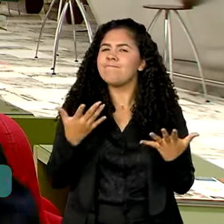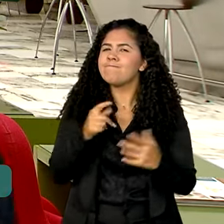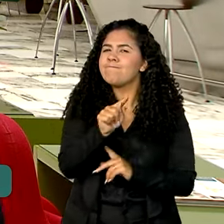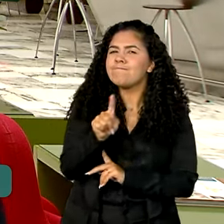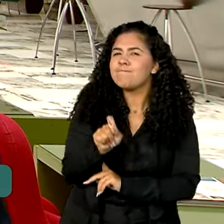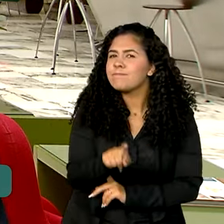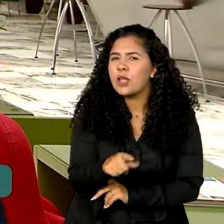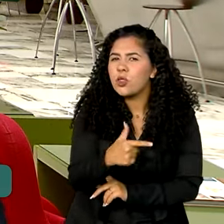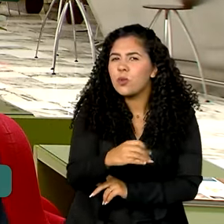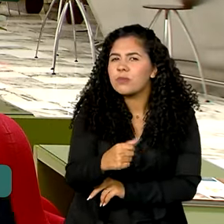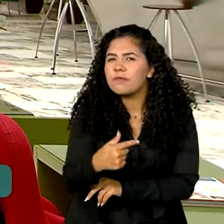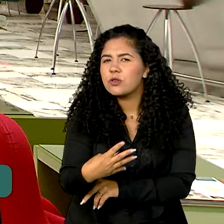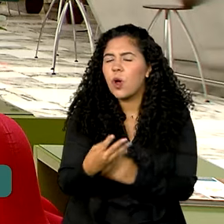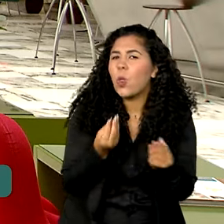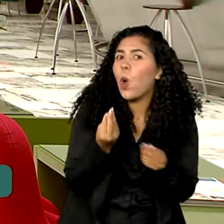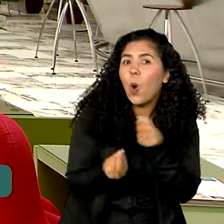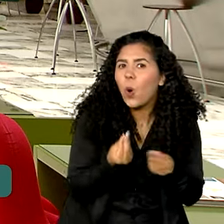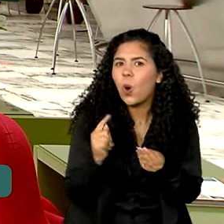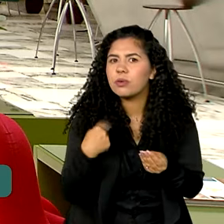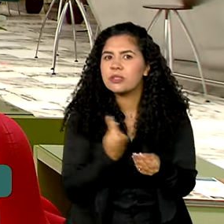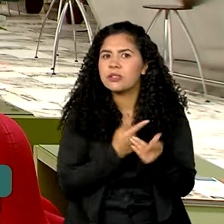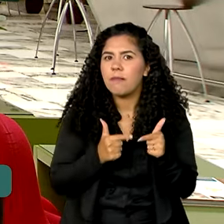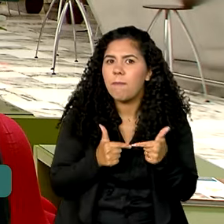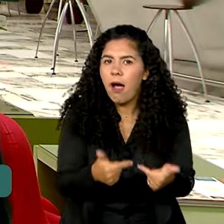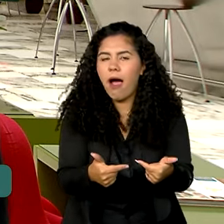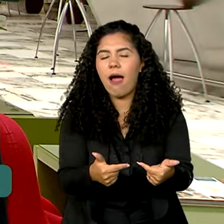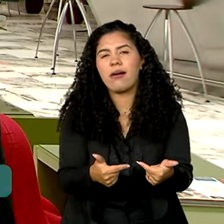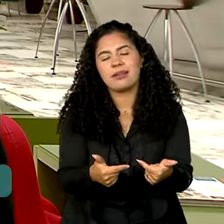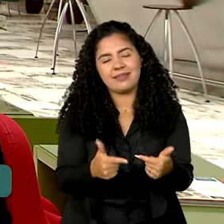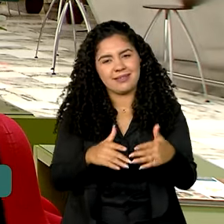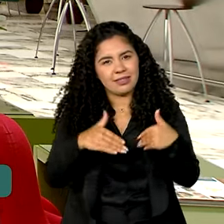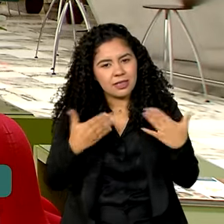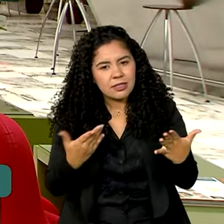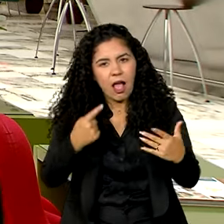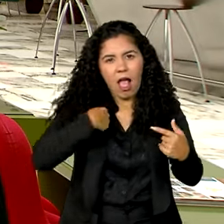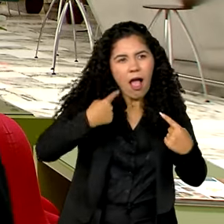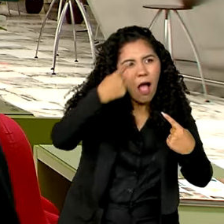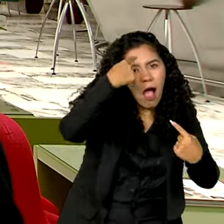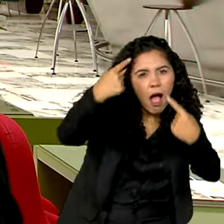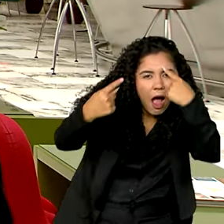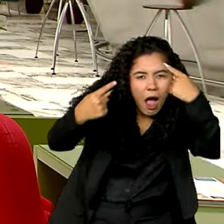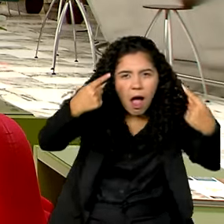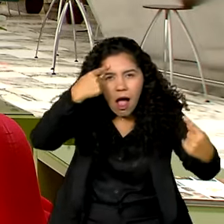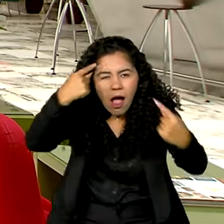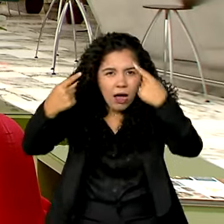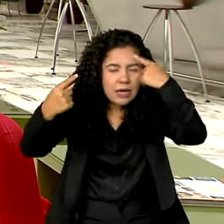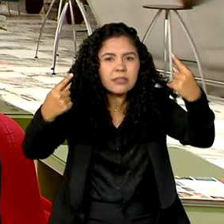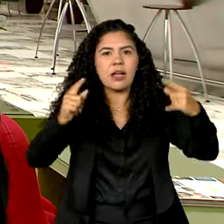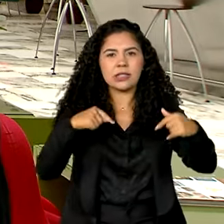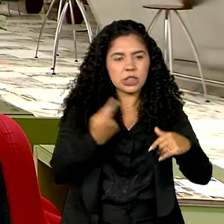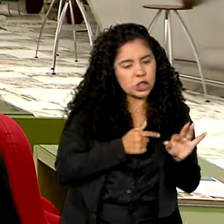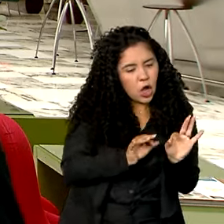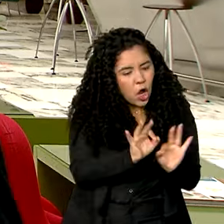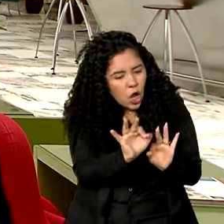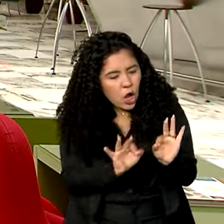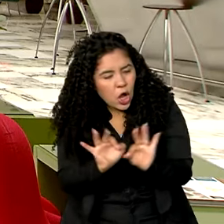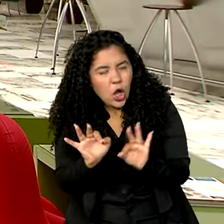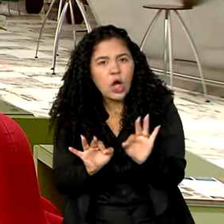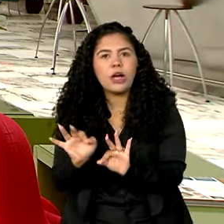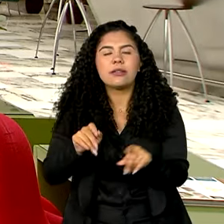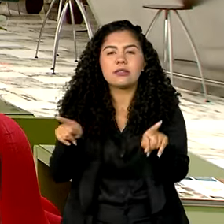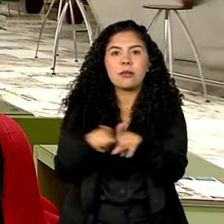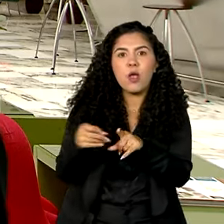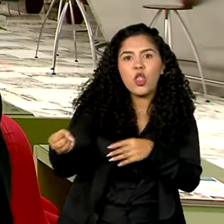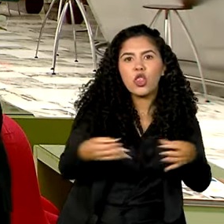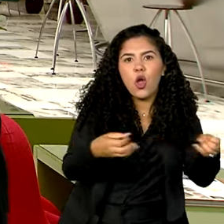Como é que a gente vai conduzir 2024? Então, a gente usou de muita criatividade com tudo que a gente fez dentro do hotel, com a captação de